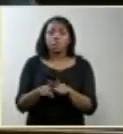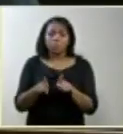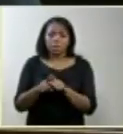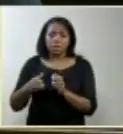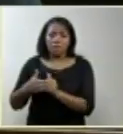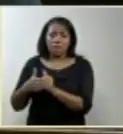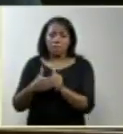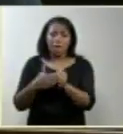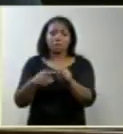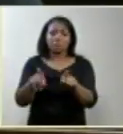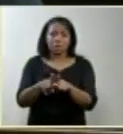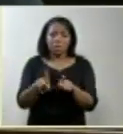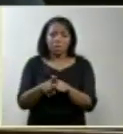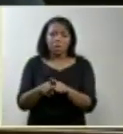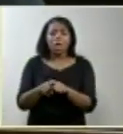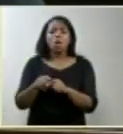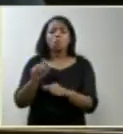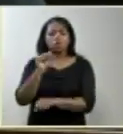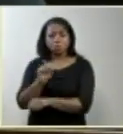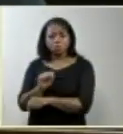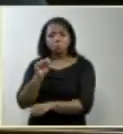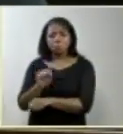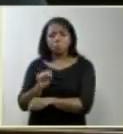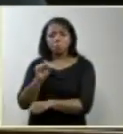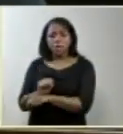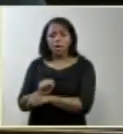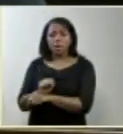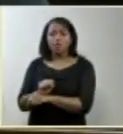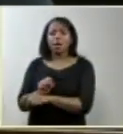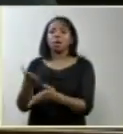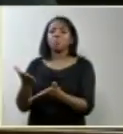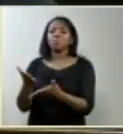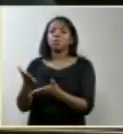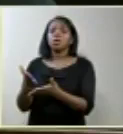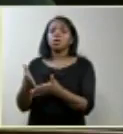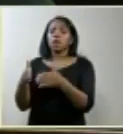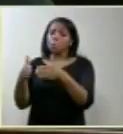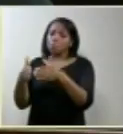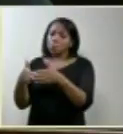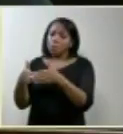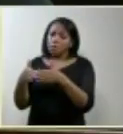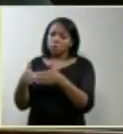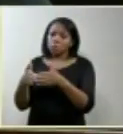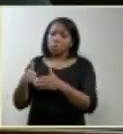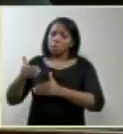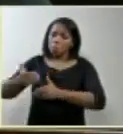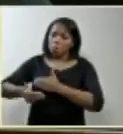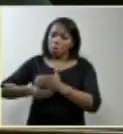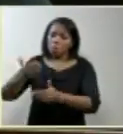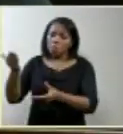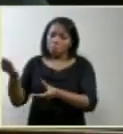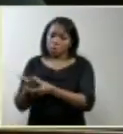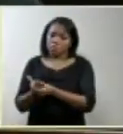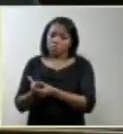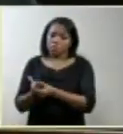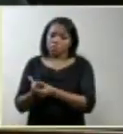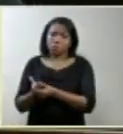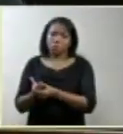aguardo esses memoriais eles comporão também um apenso ao processo em curso